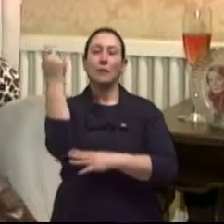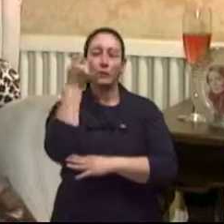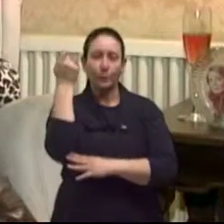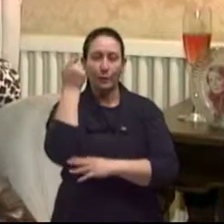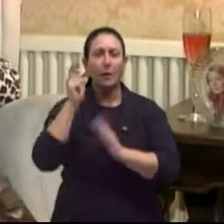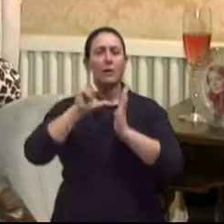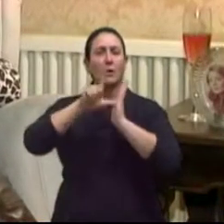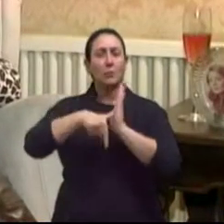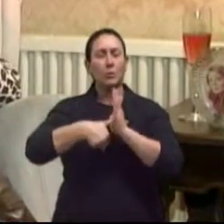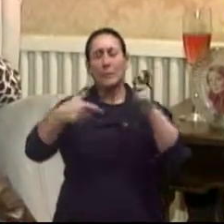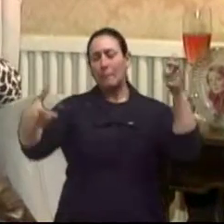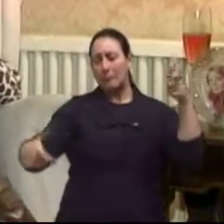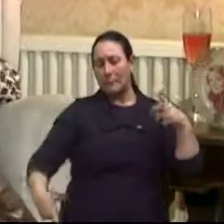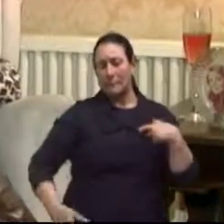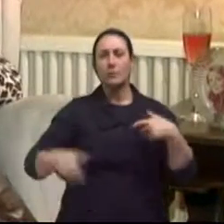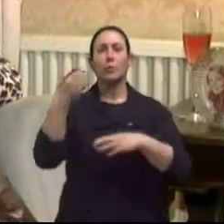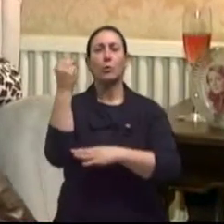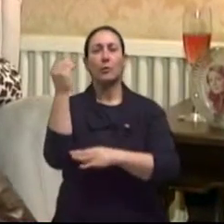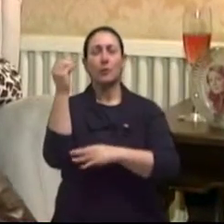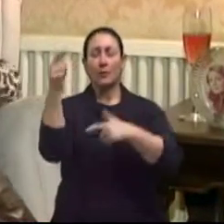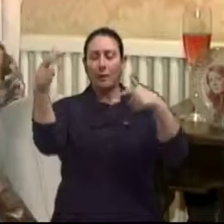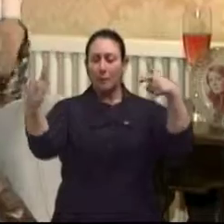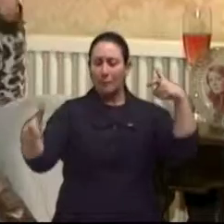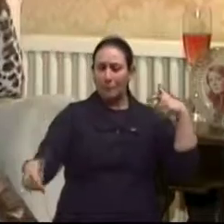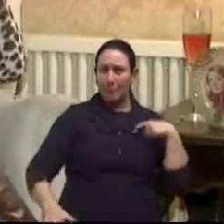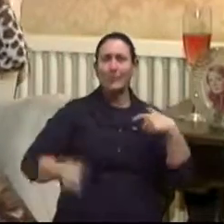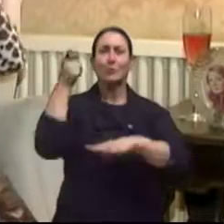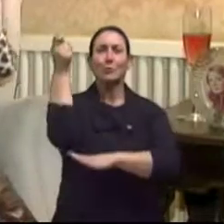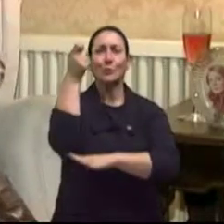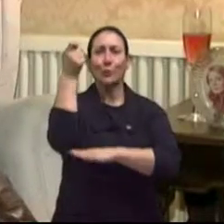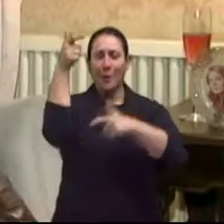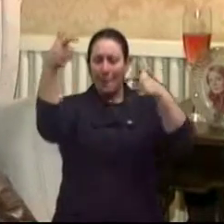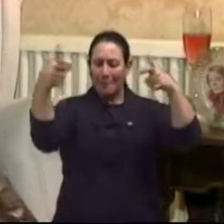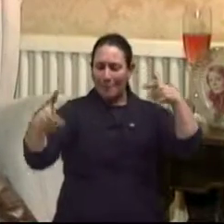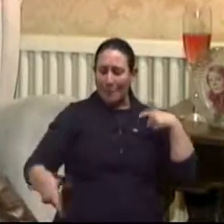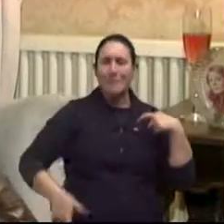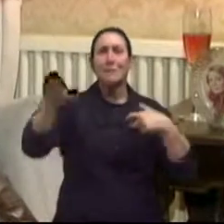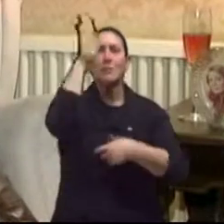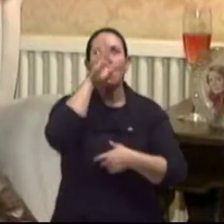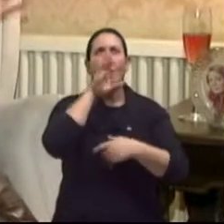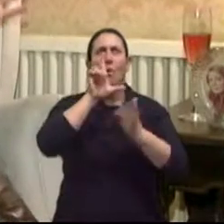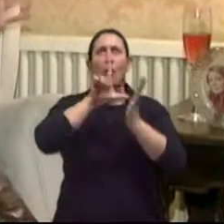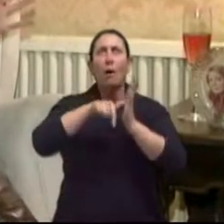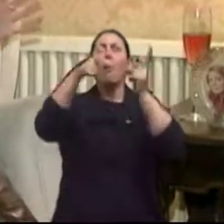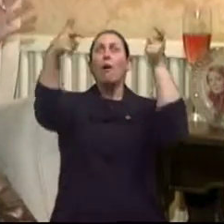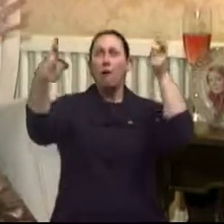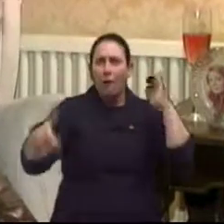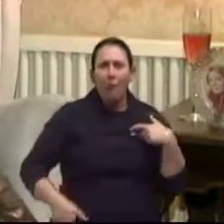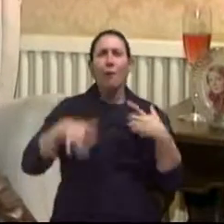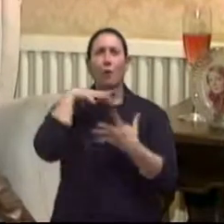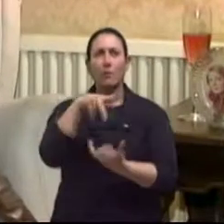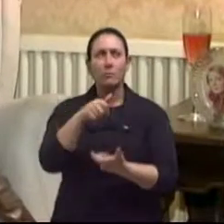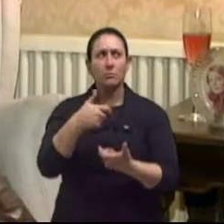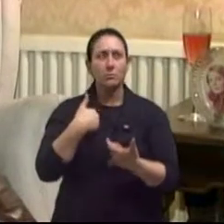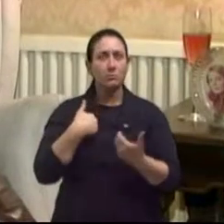Miss Rio Grande do Sul. Brasil. Miss Brasil. E Miss Universo, olha aqui, não estava.